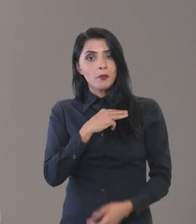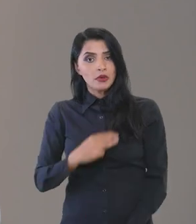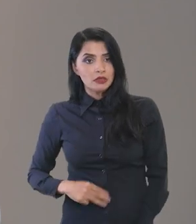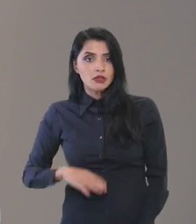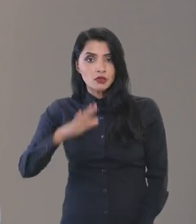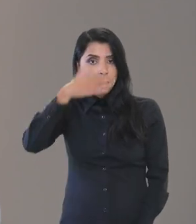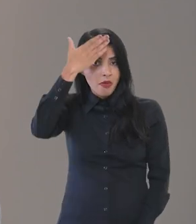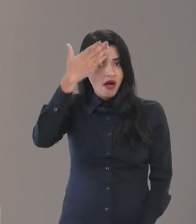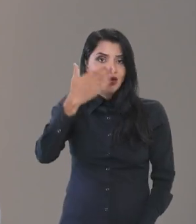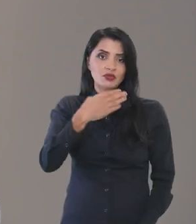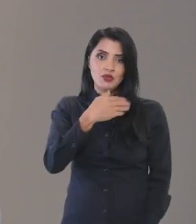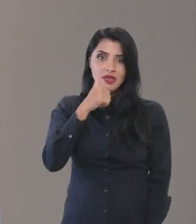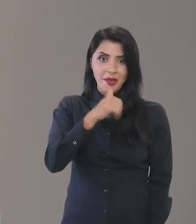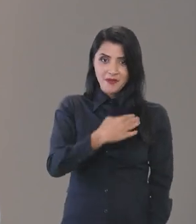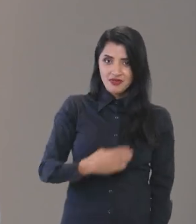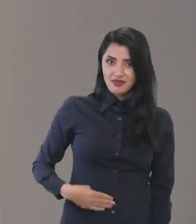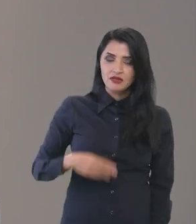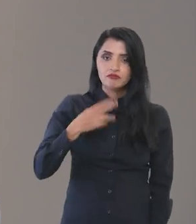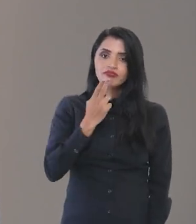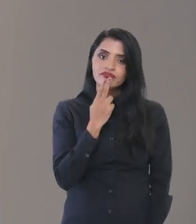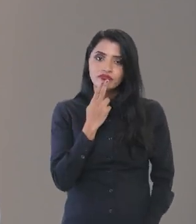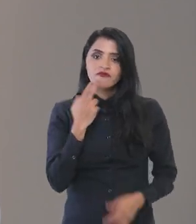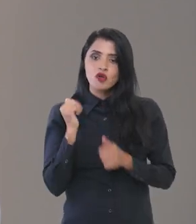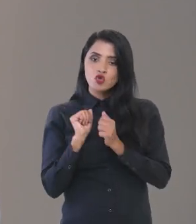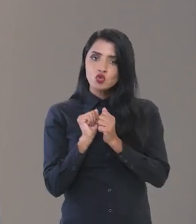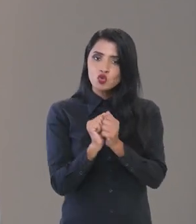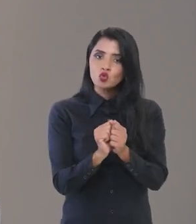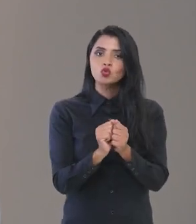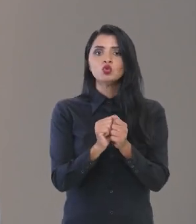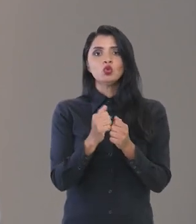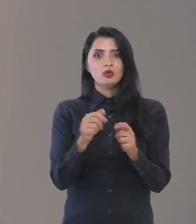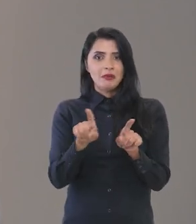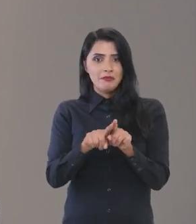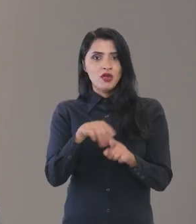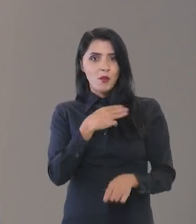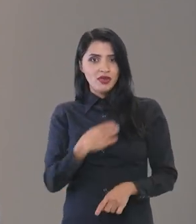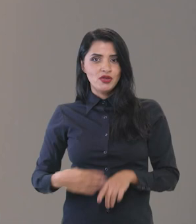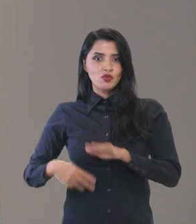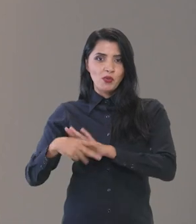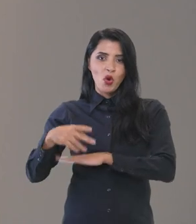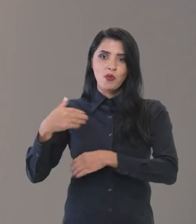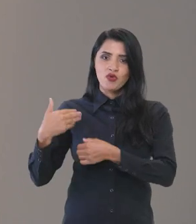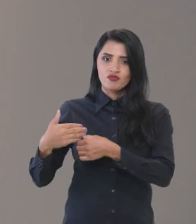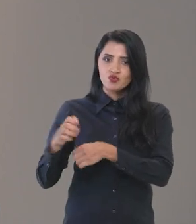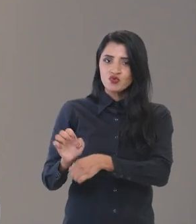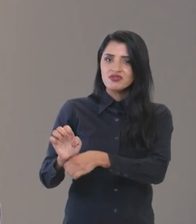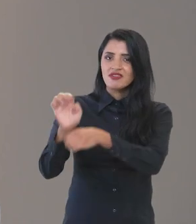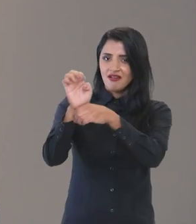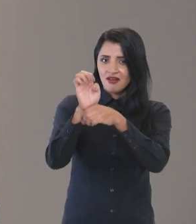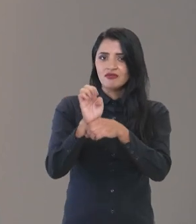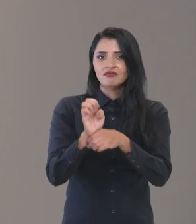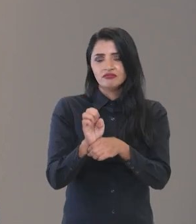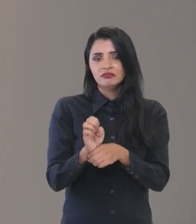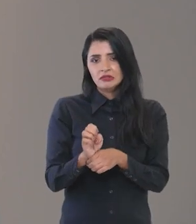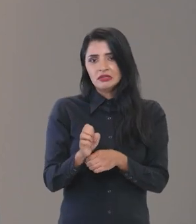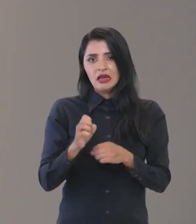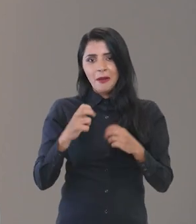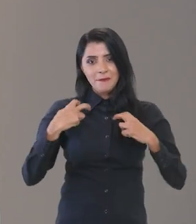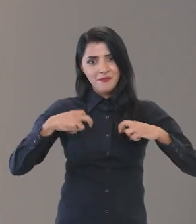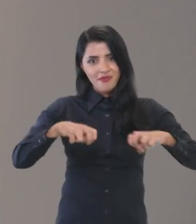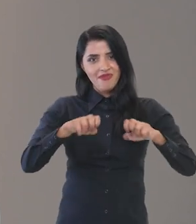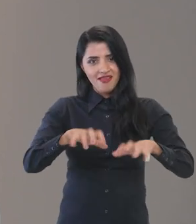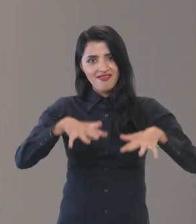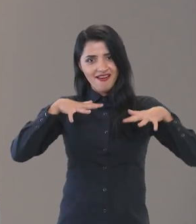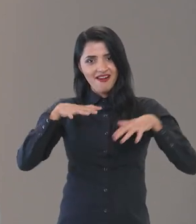Márcio Macedo e a ministra Simone Tebet vão acompanhados dos ministros desses estados, das plenárias estaduais.